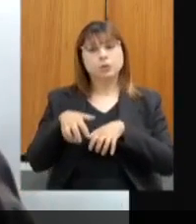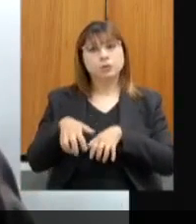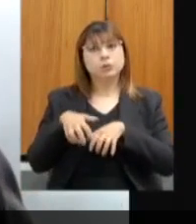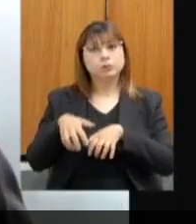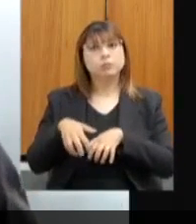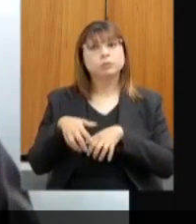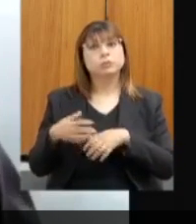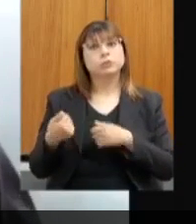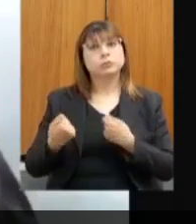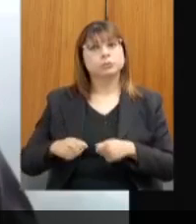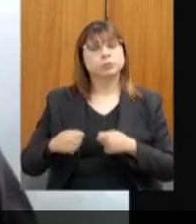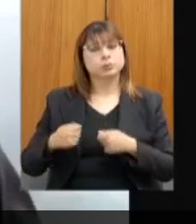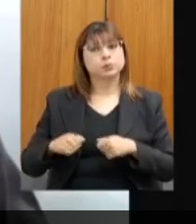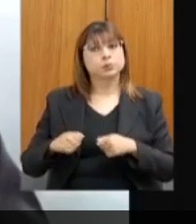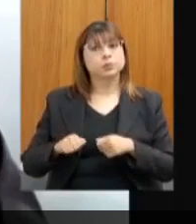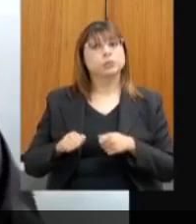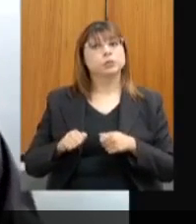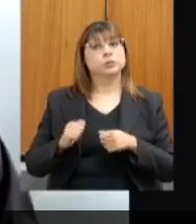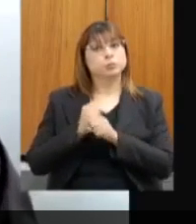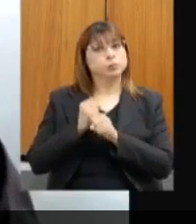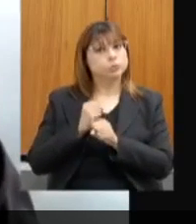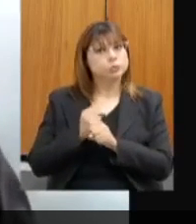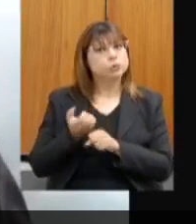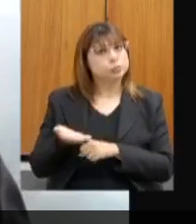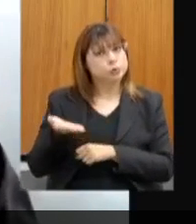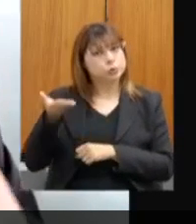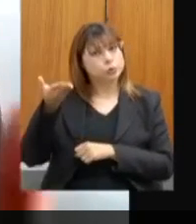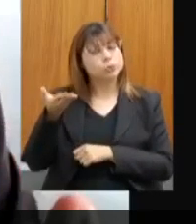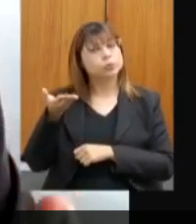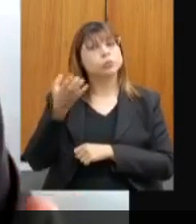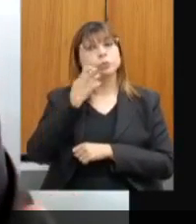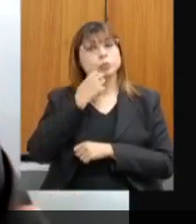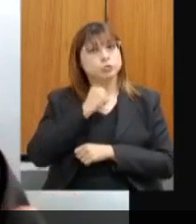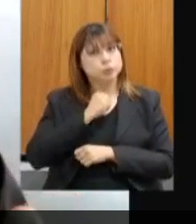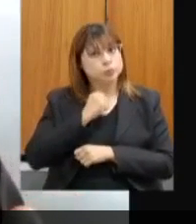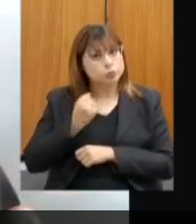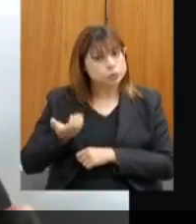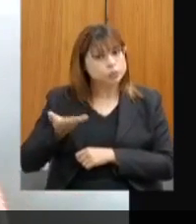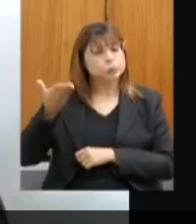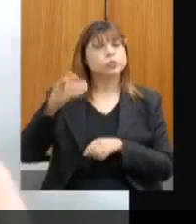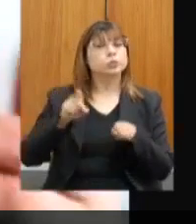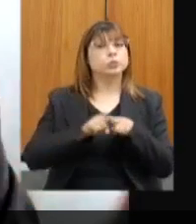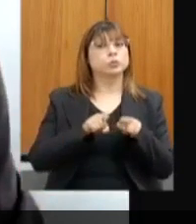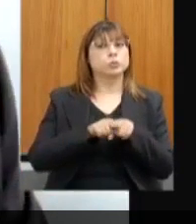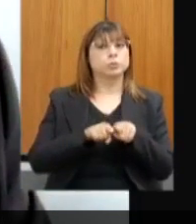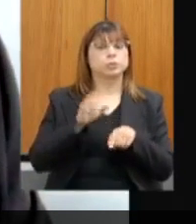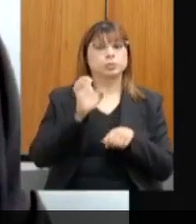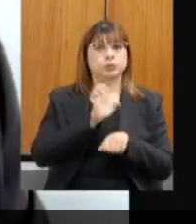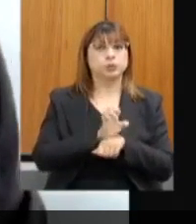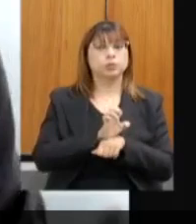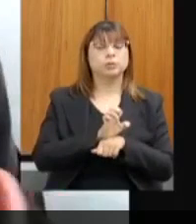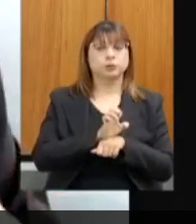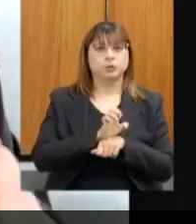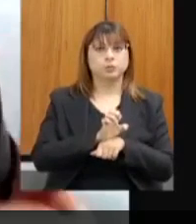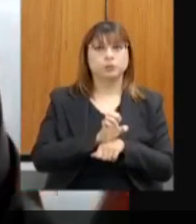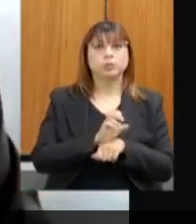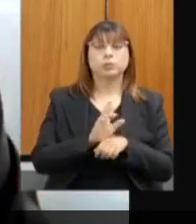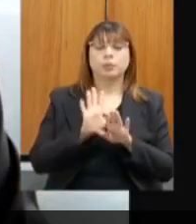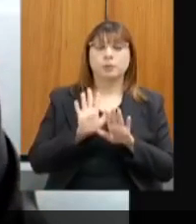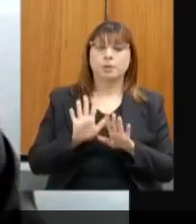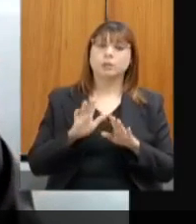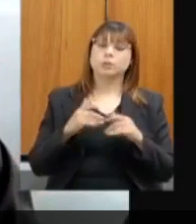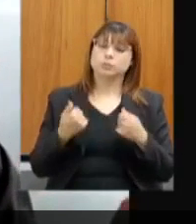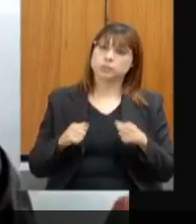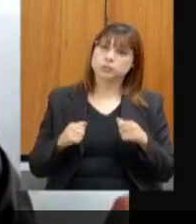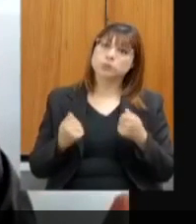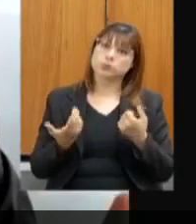que seja produtiva, rentável para o Estado, desde que os seus frutos, seus recursos para